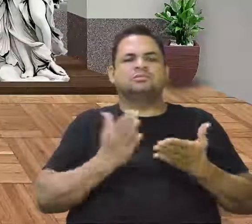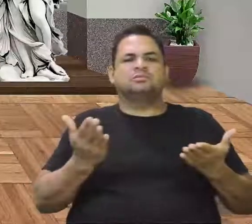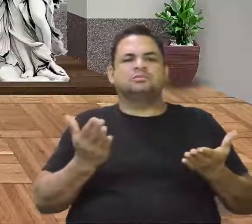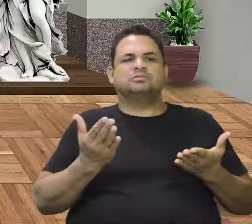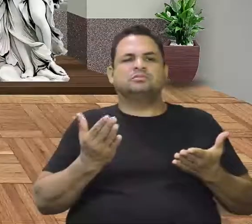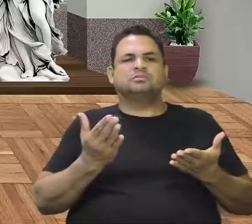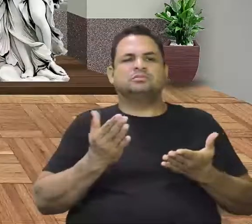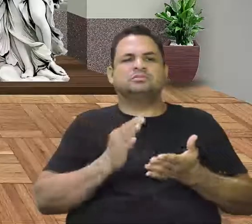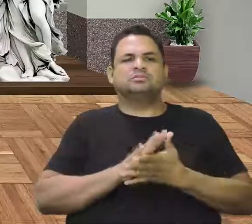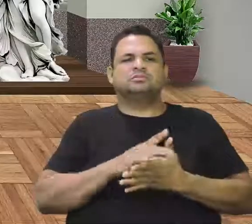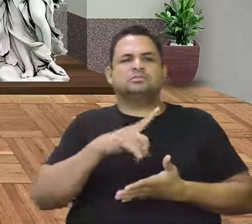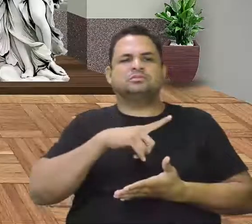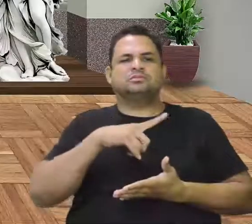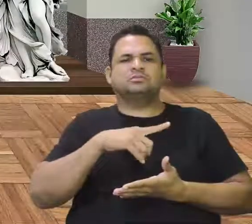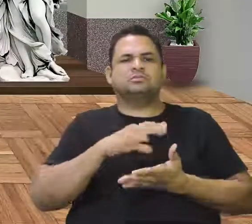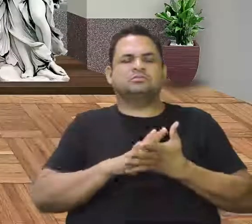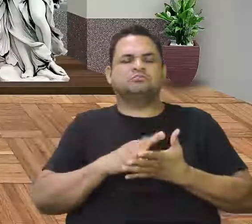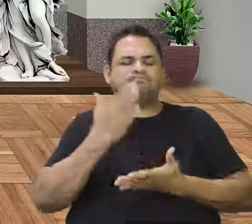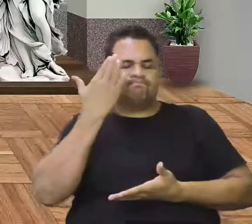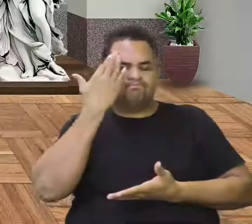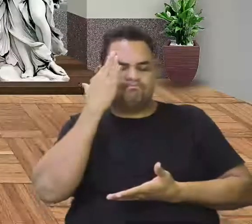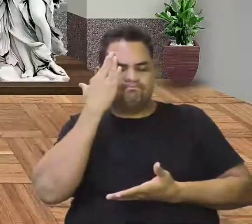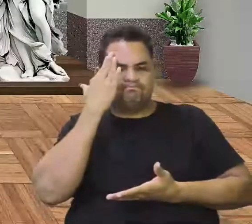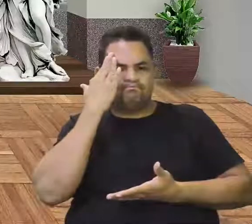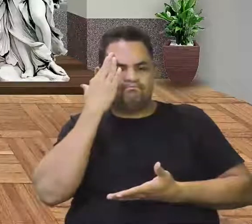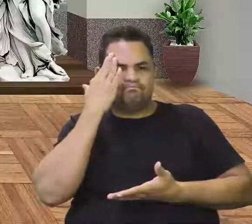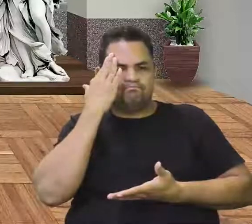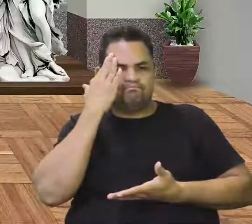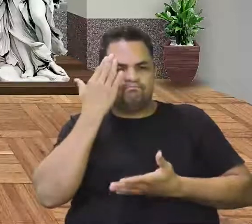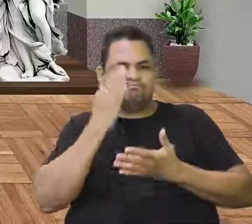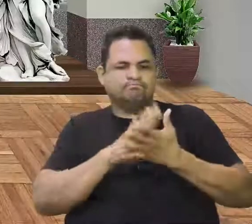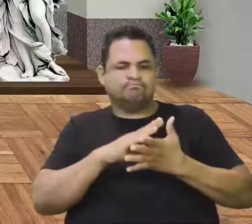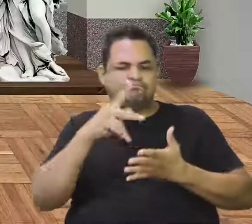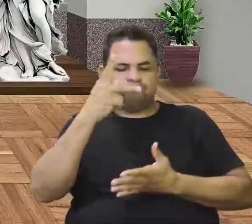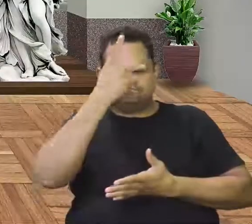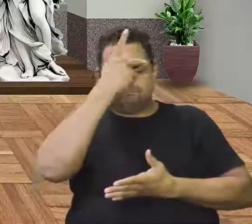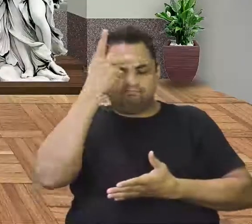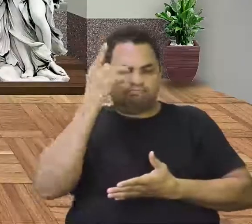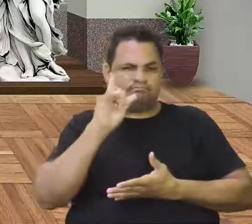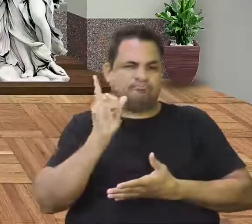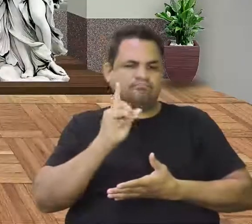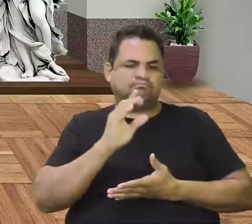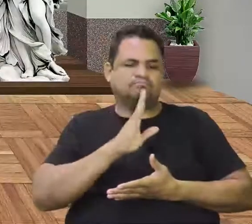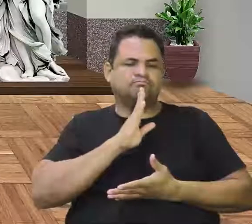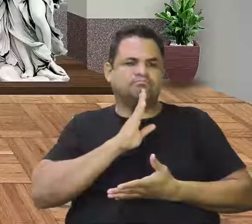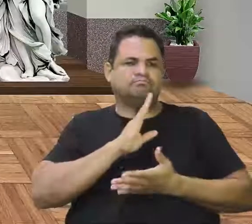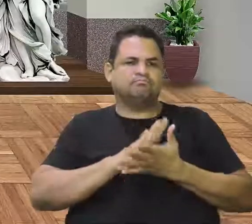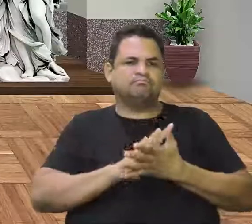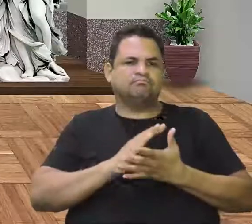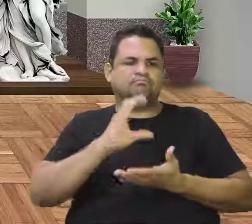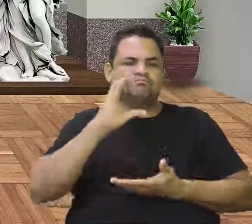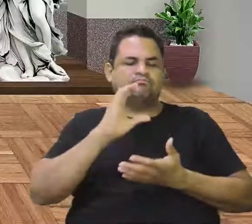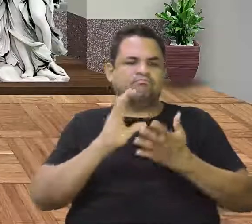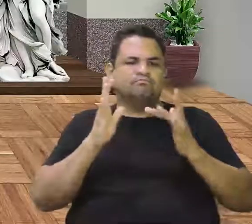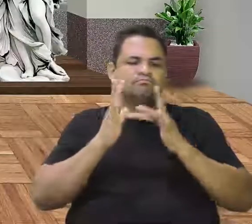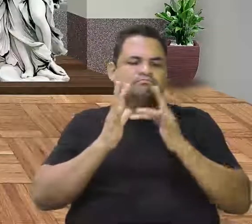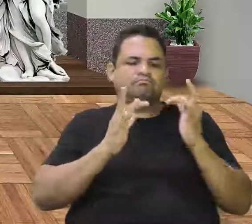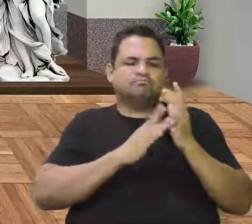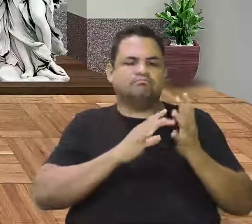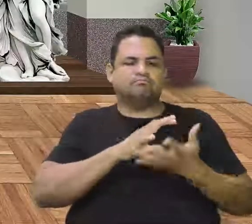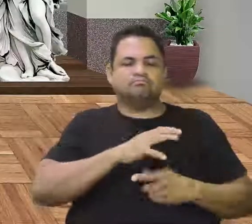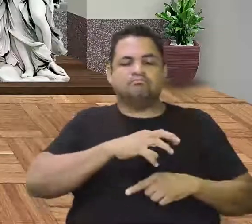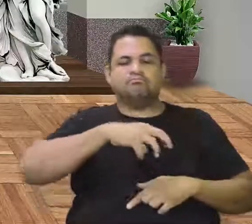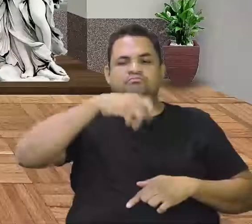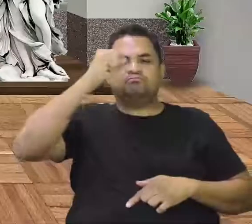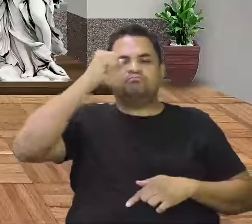E eles tinham essa concepção de que as pessoas que não conheciam o cristianismo iriam ser salvas por